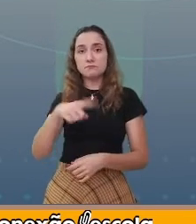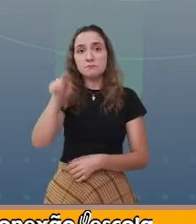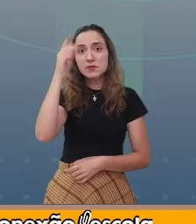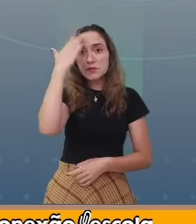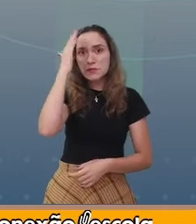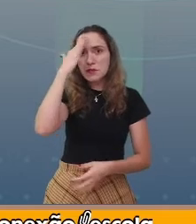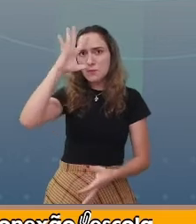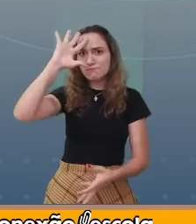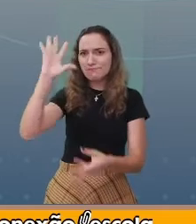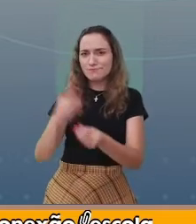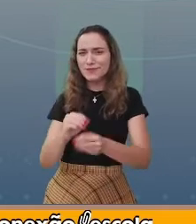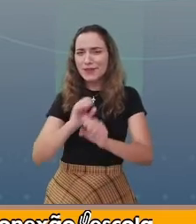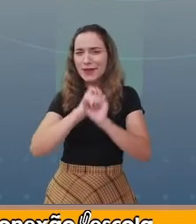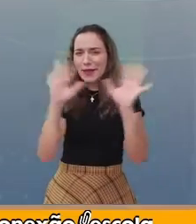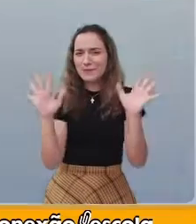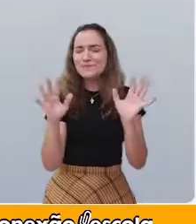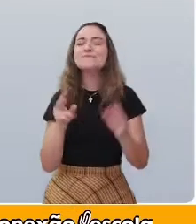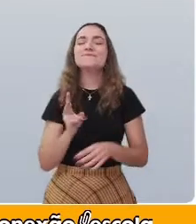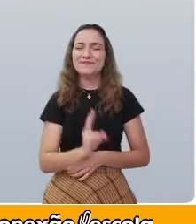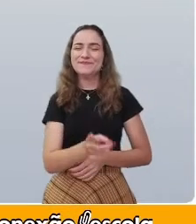entender? Vamos continuar.